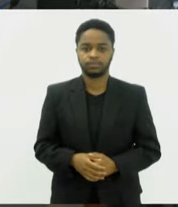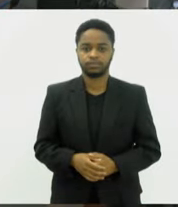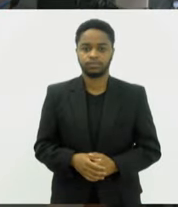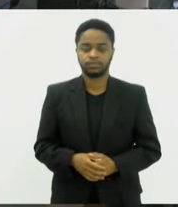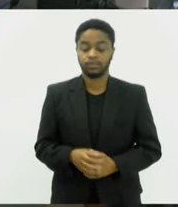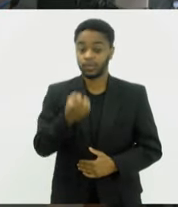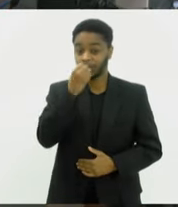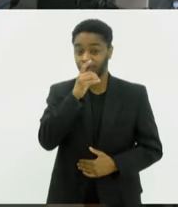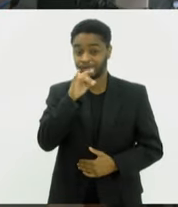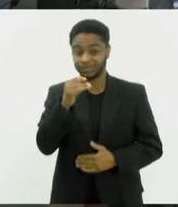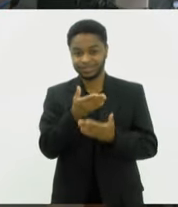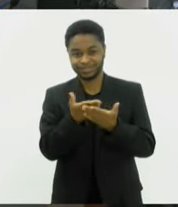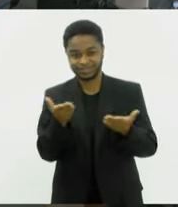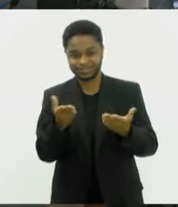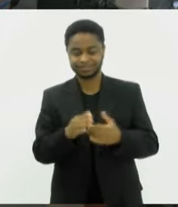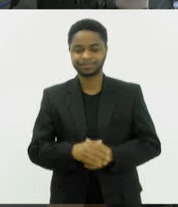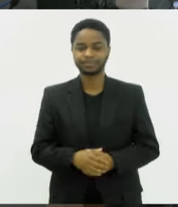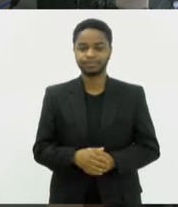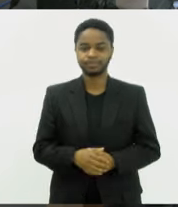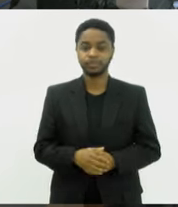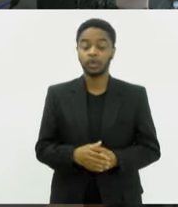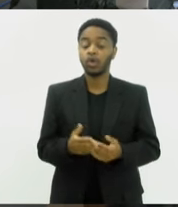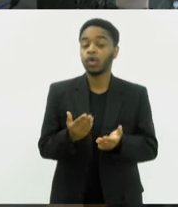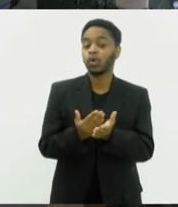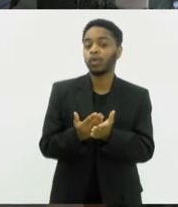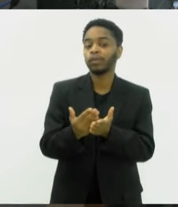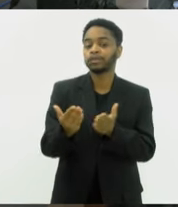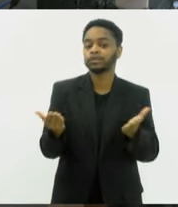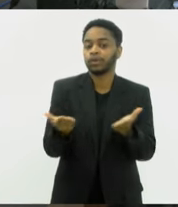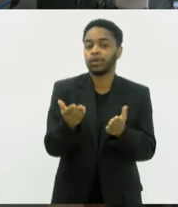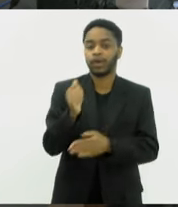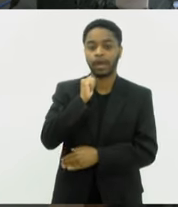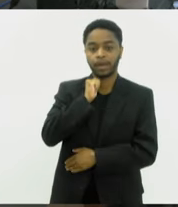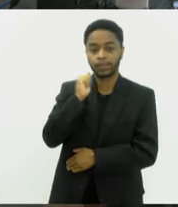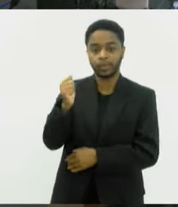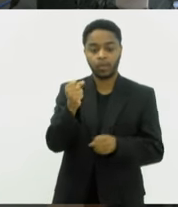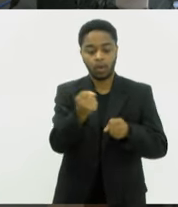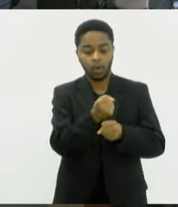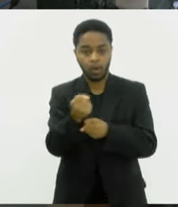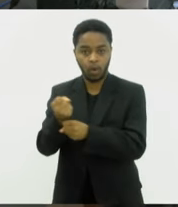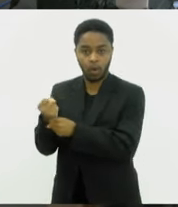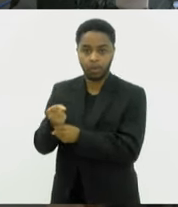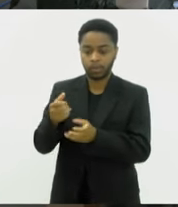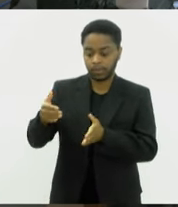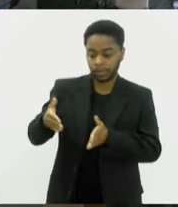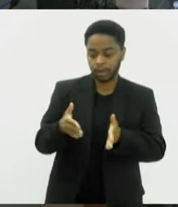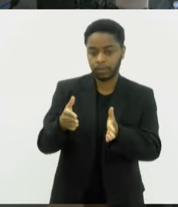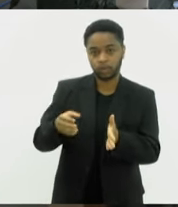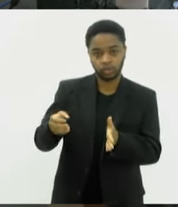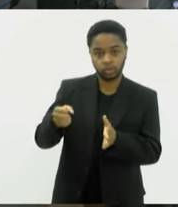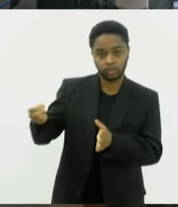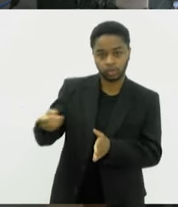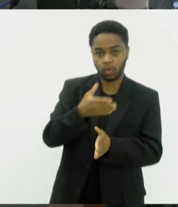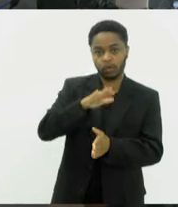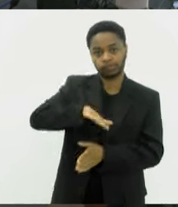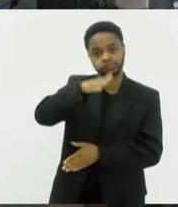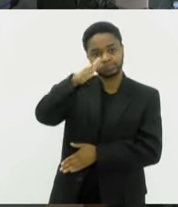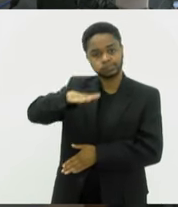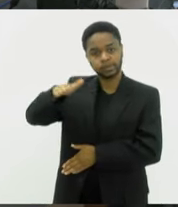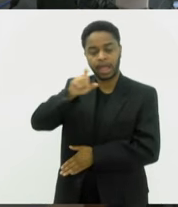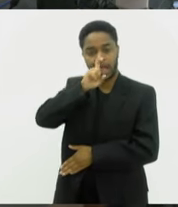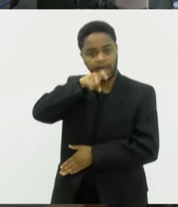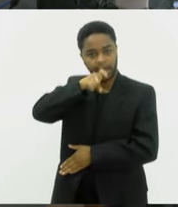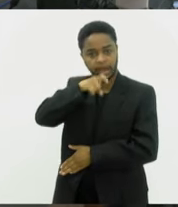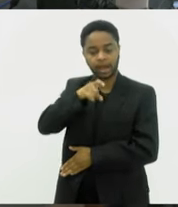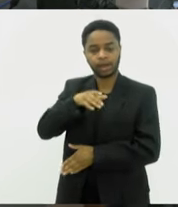Bom Dia. Começam ainda em abril as obras do novo traçado da Serra das Araras na Via Dutra, que é a